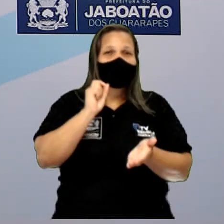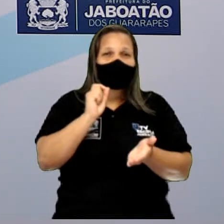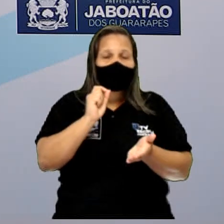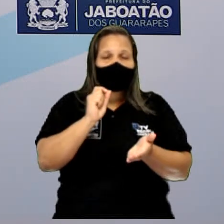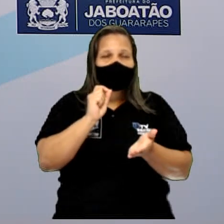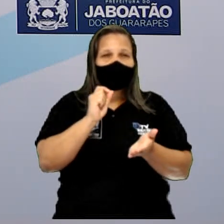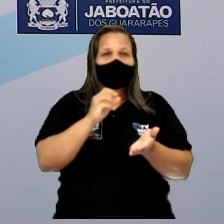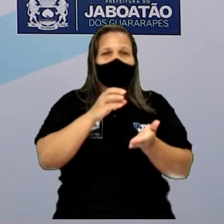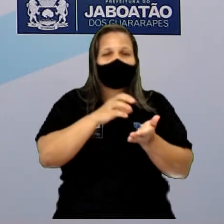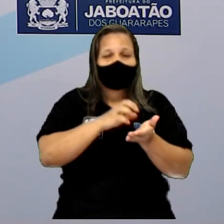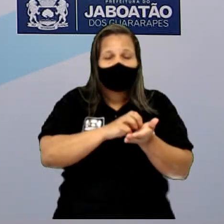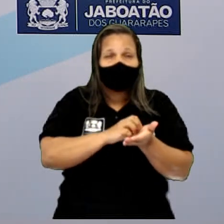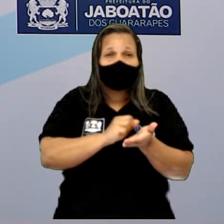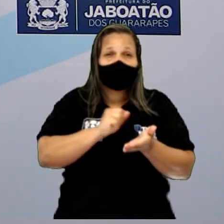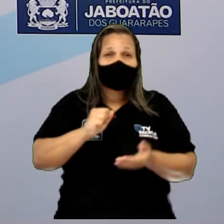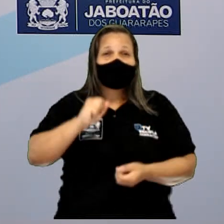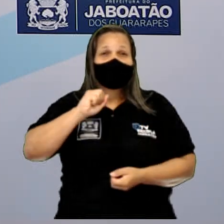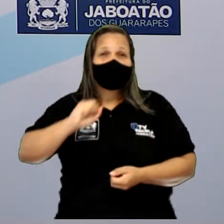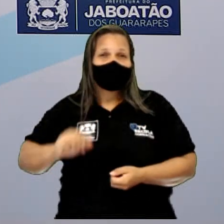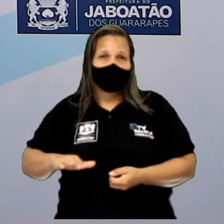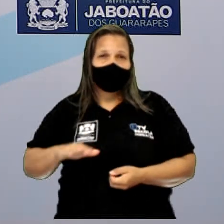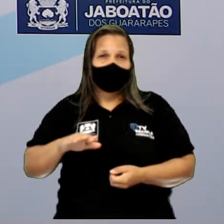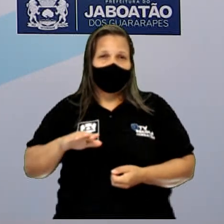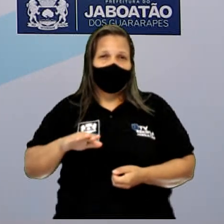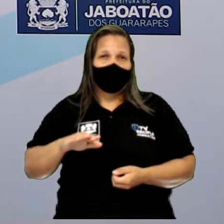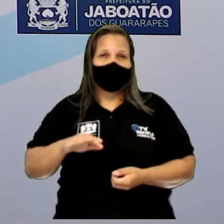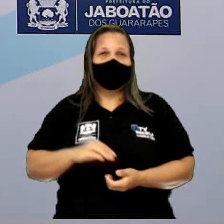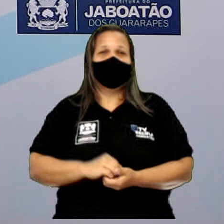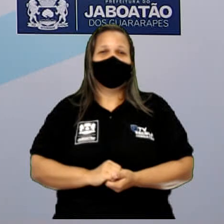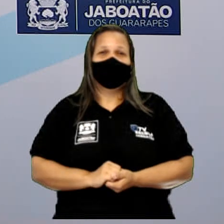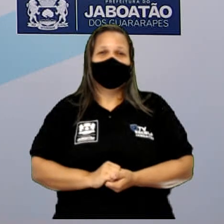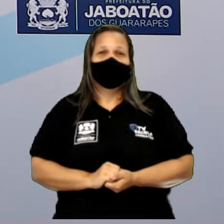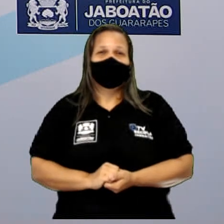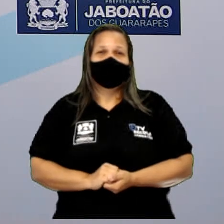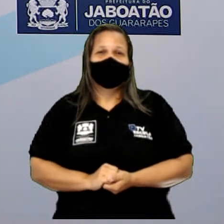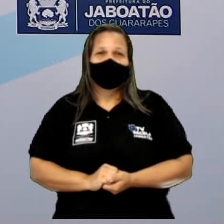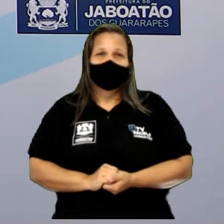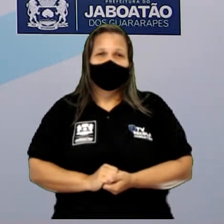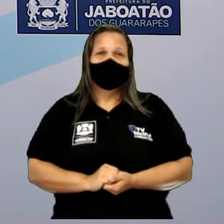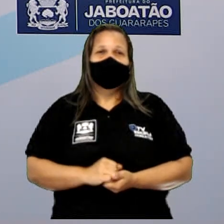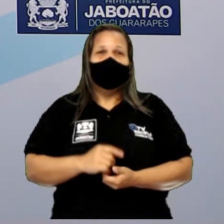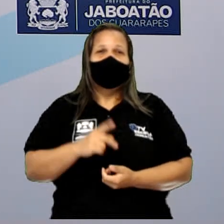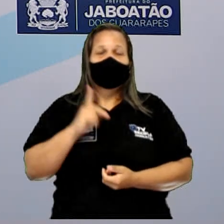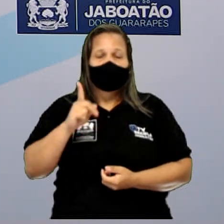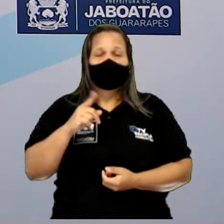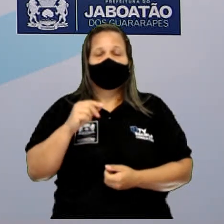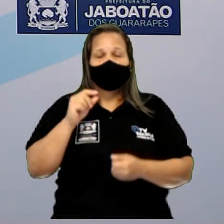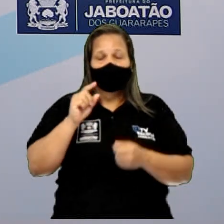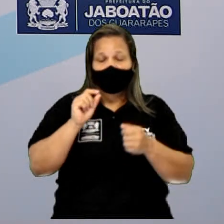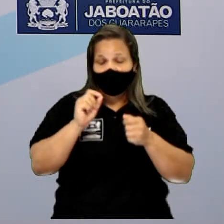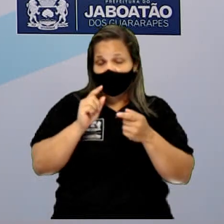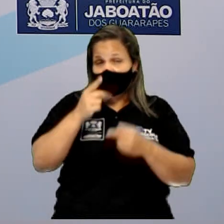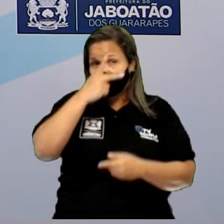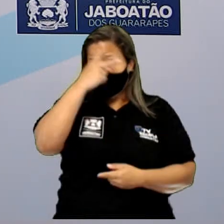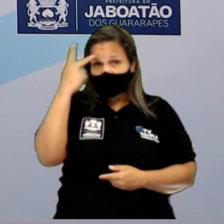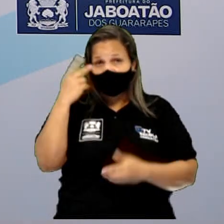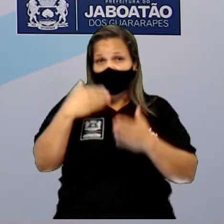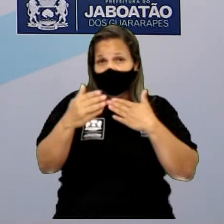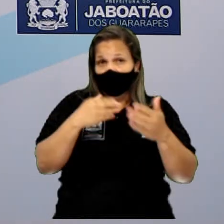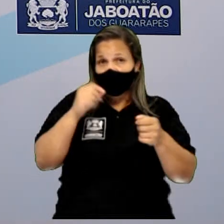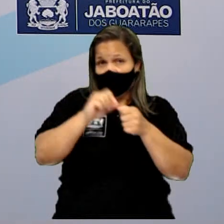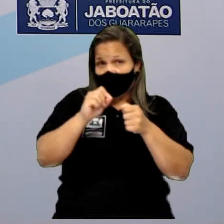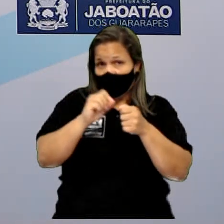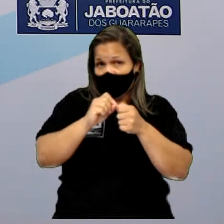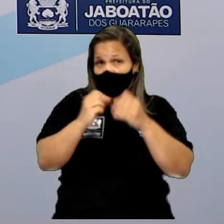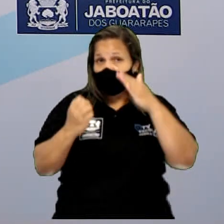mais, ele precisa ser o quê? retirado pelo fabricante daquela marca, porque ele vai dar um